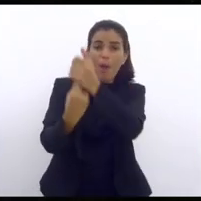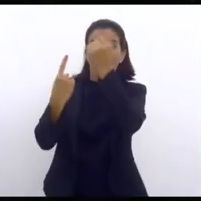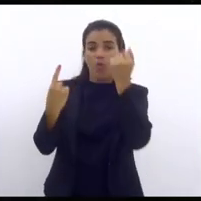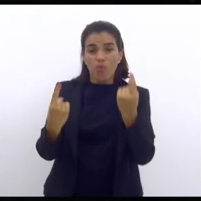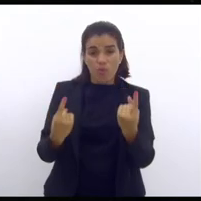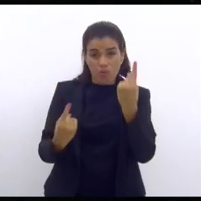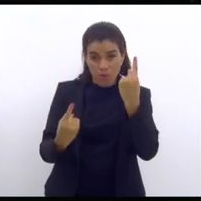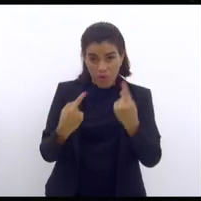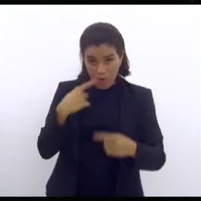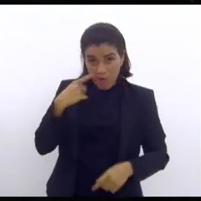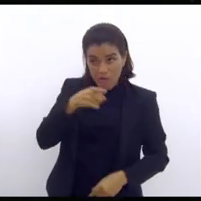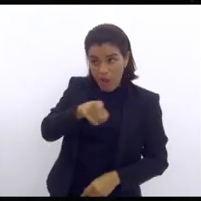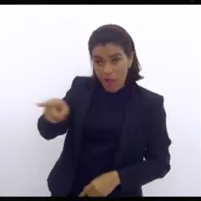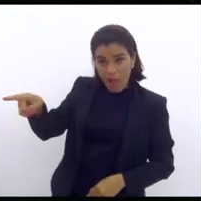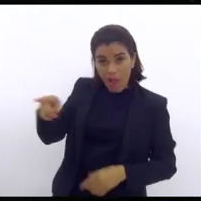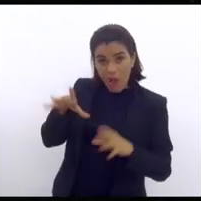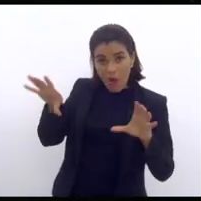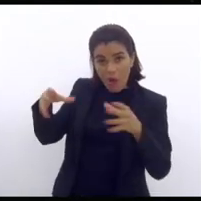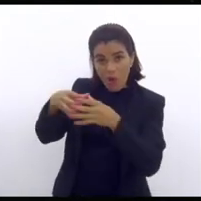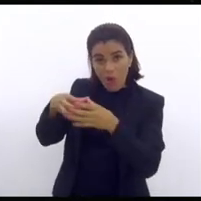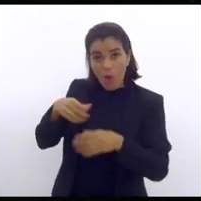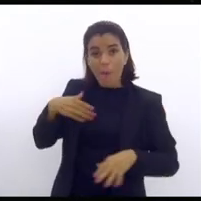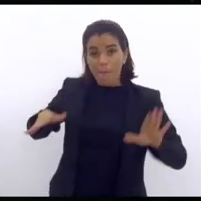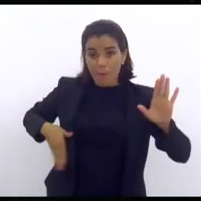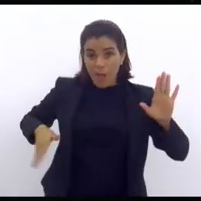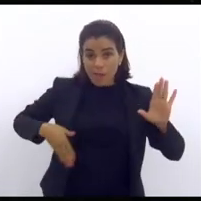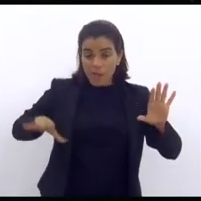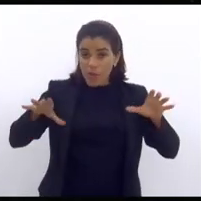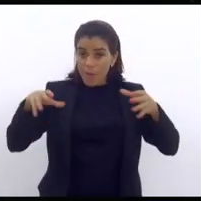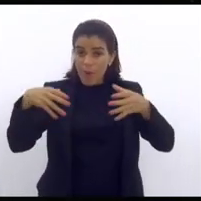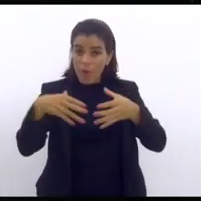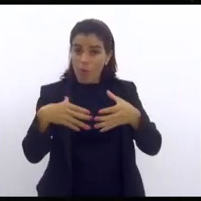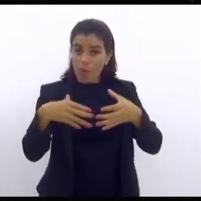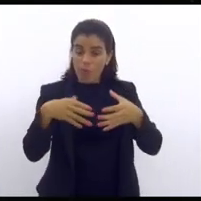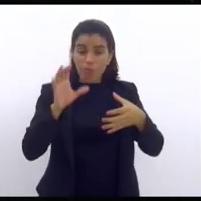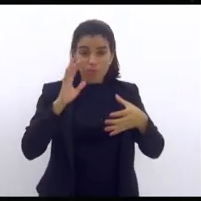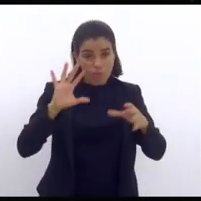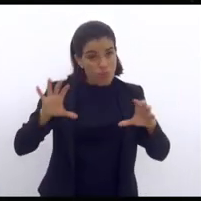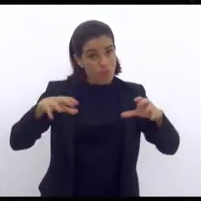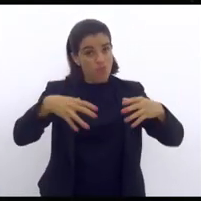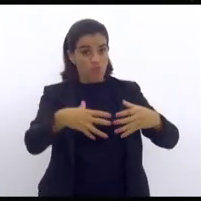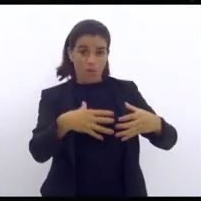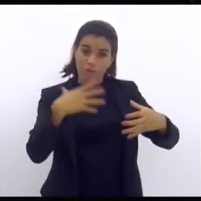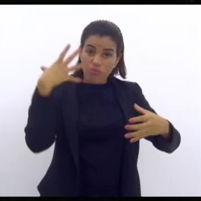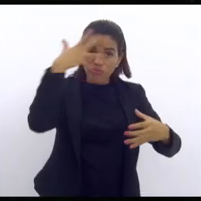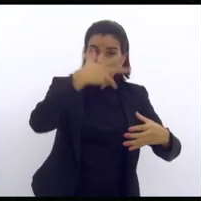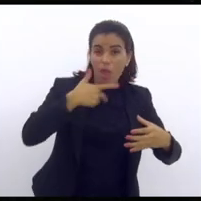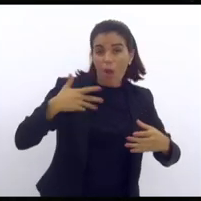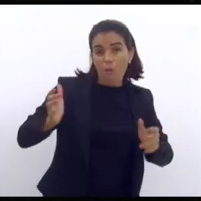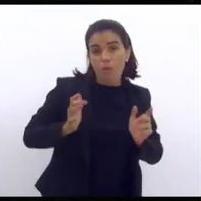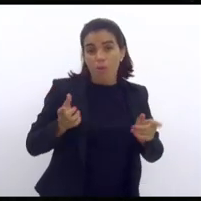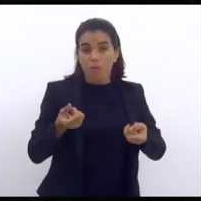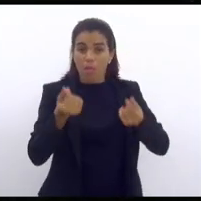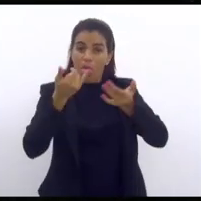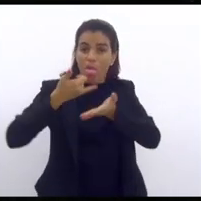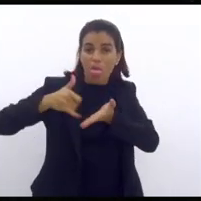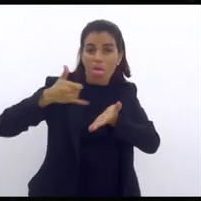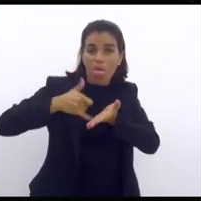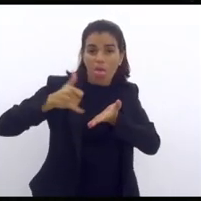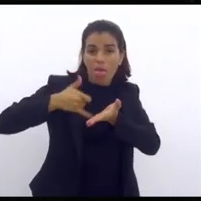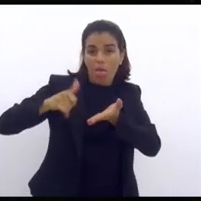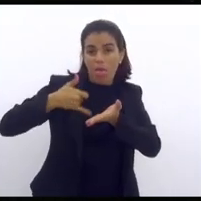Pega o bando. Os bandidos andam em bando. Os bandidos andam aqui, ó. Em bando, bonitão, playboy. Cheirador de pó.